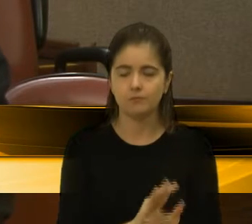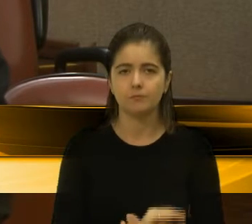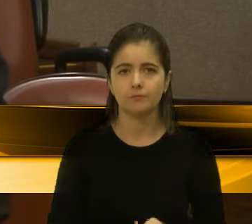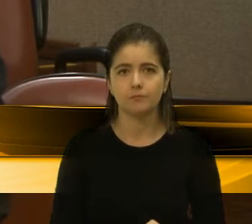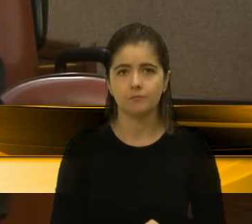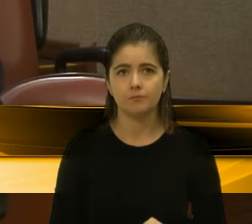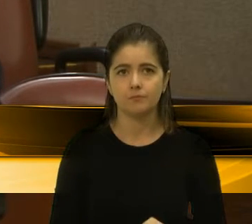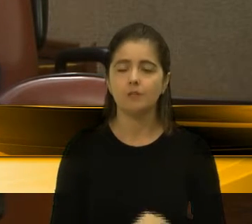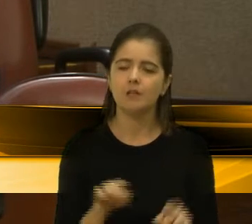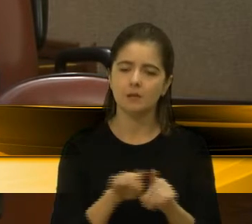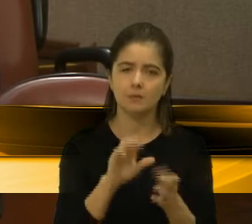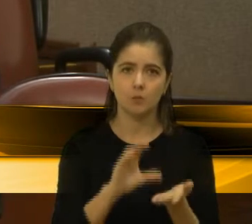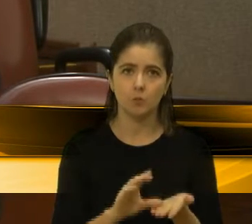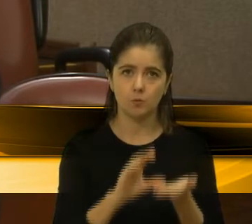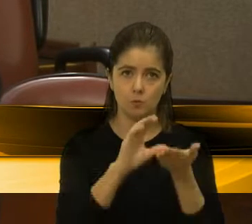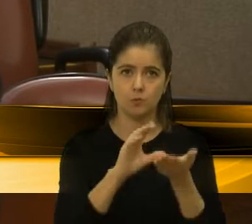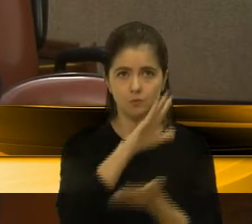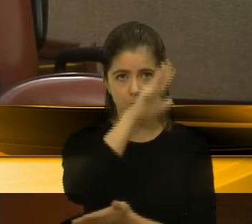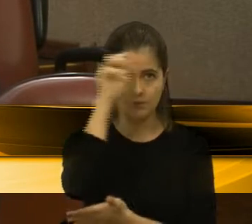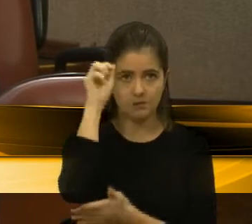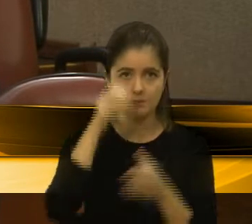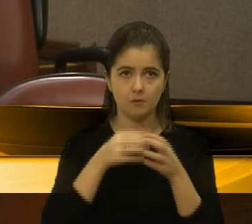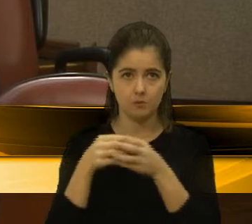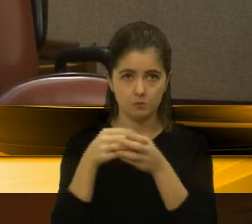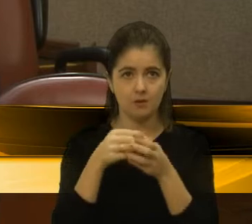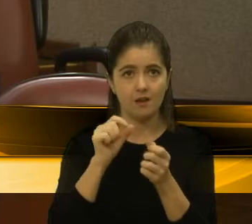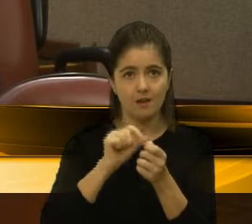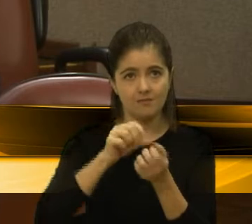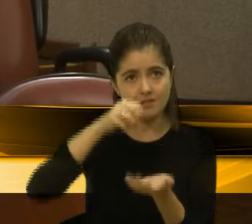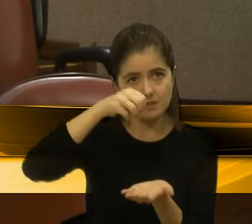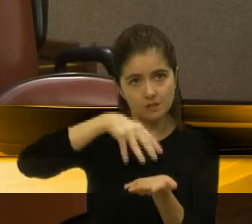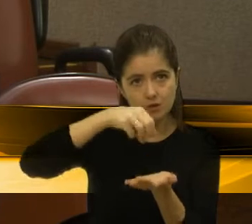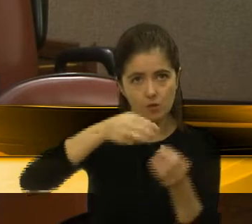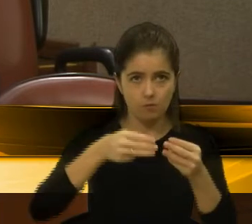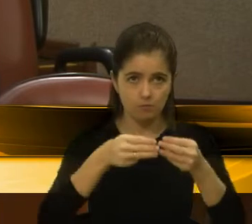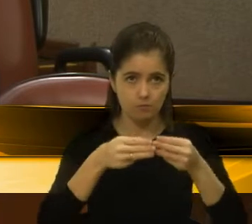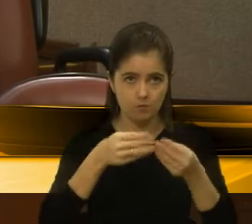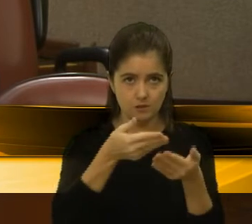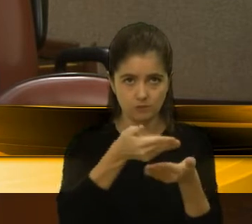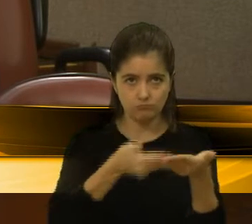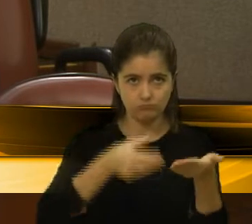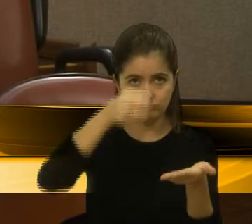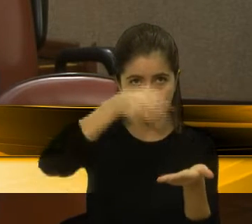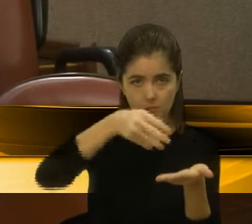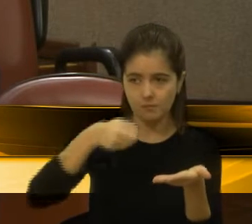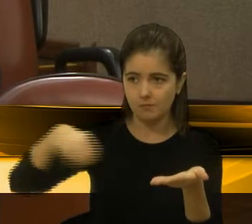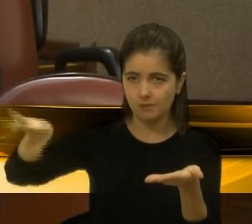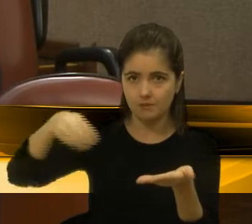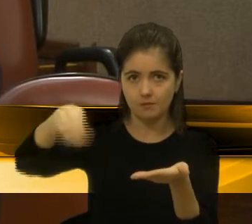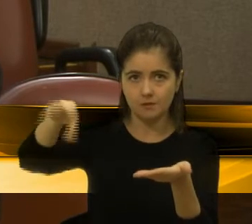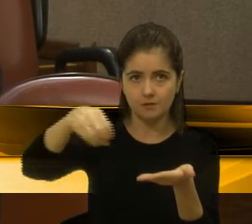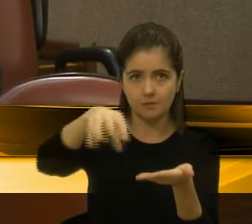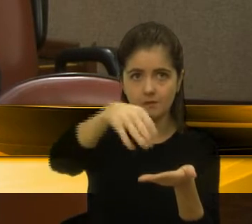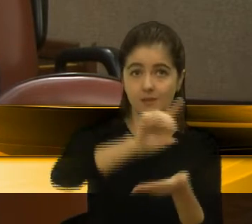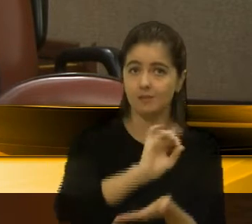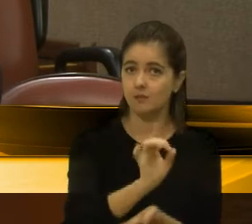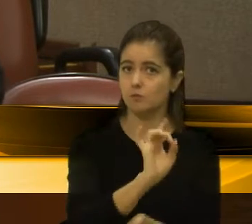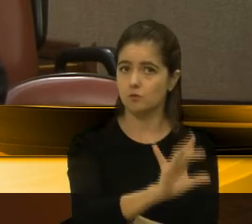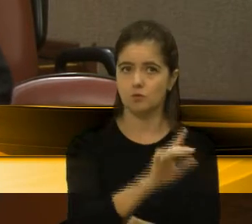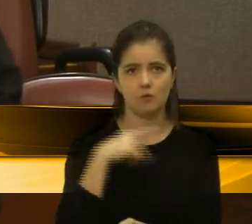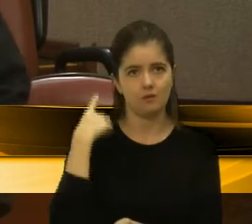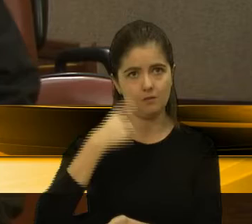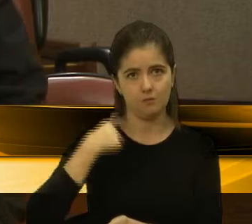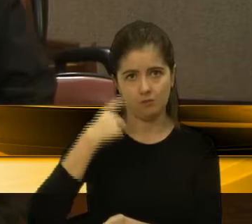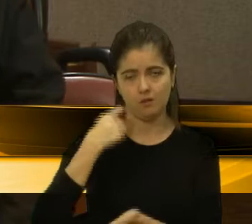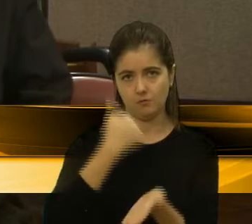para o Conselho Municipal de Turismo, nós encaminharmos cópia, então, dessa moção, não só aos deputados estaduais, que